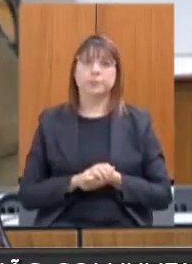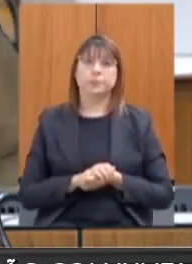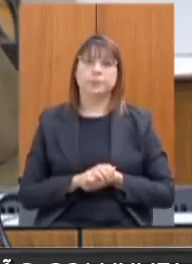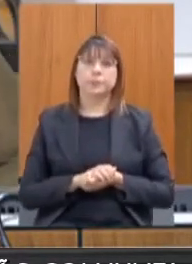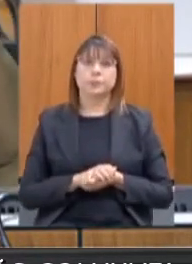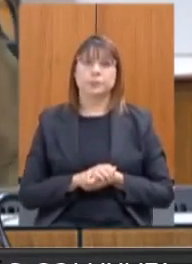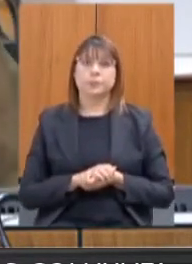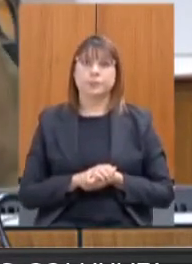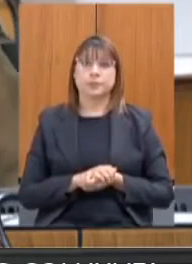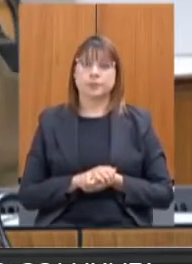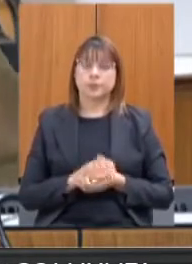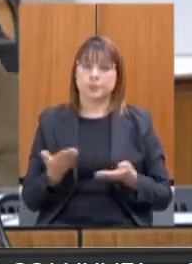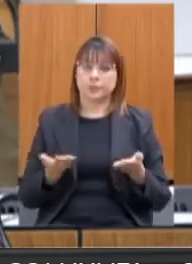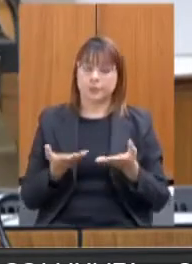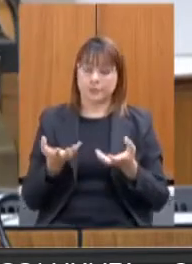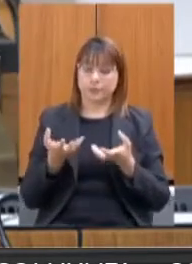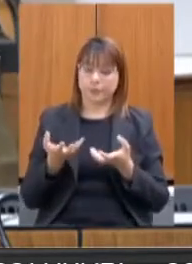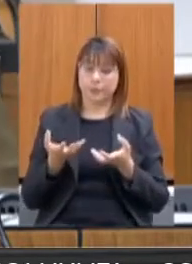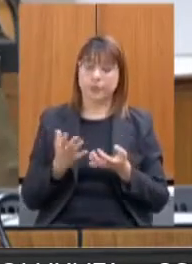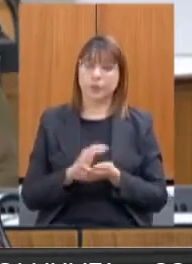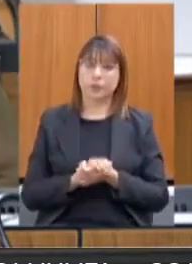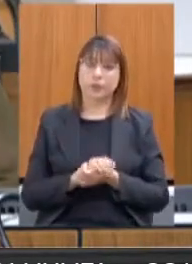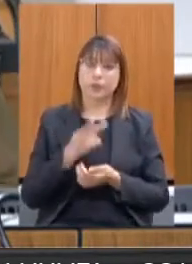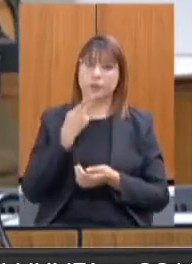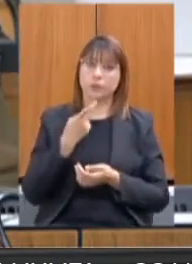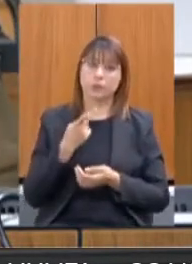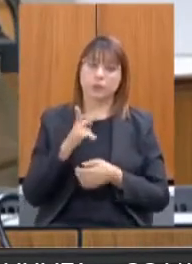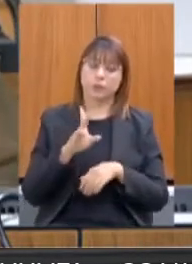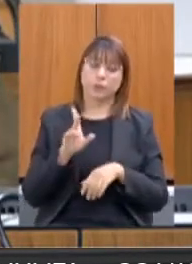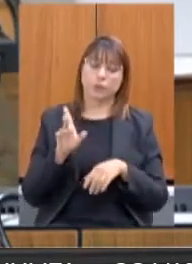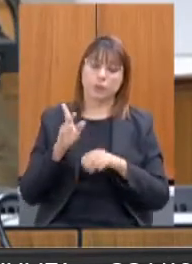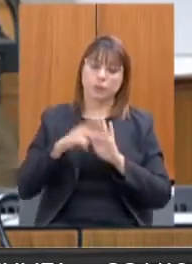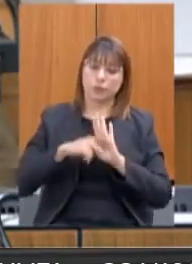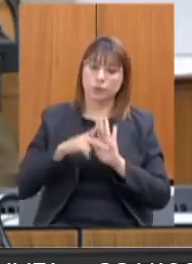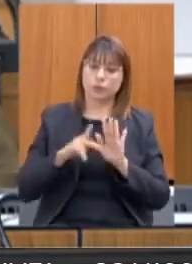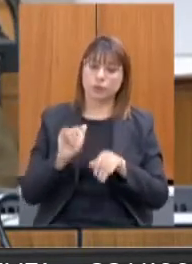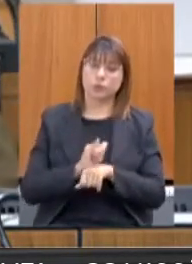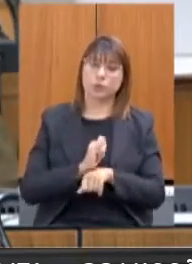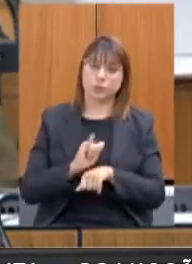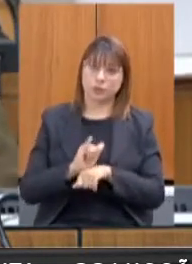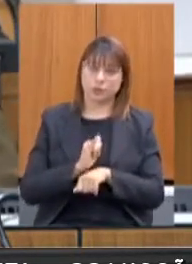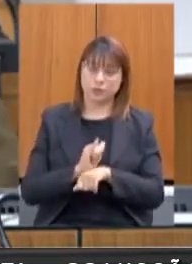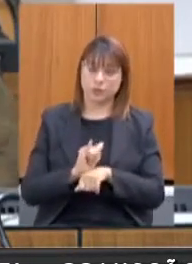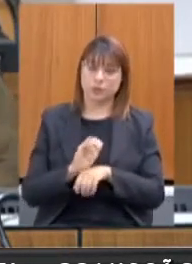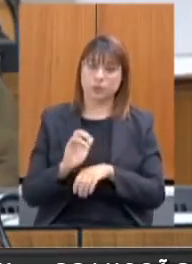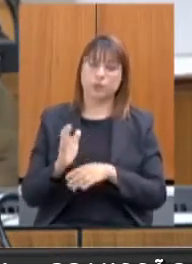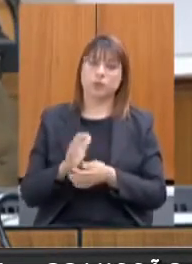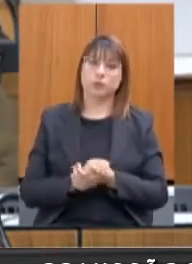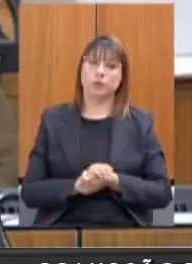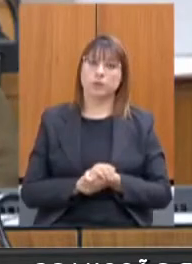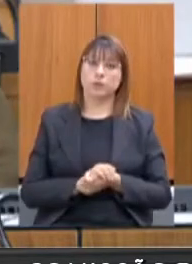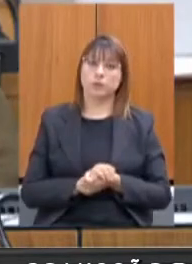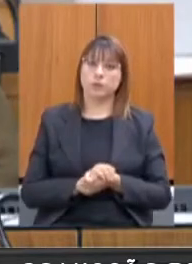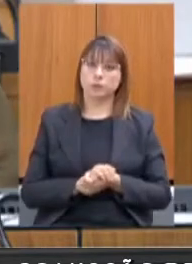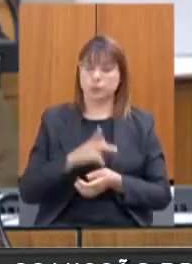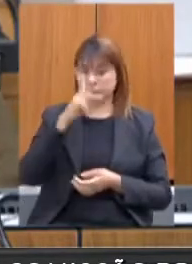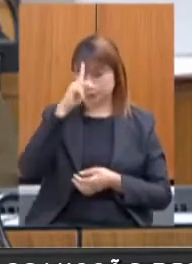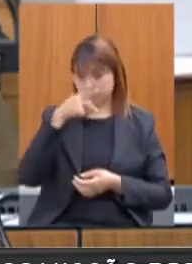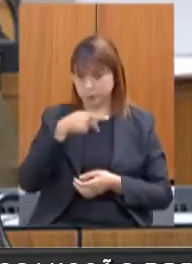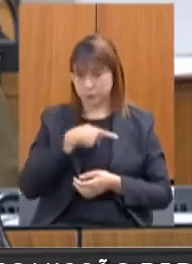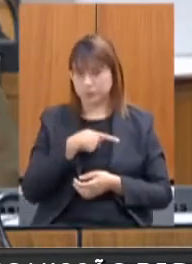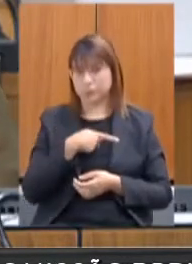Eu queria reforçar aqui o projeto estratégico da CEDESI, que é o projeto Percursos Gerais Uma Trajetória para a Autonomia,